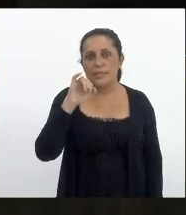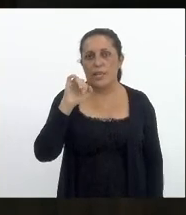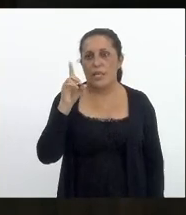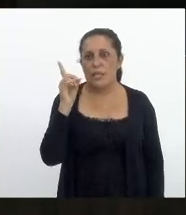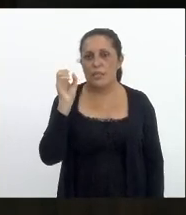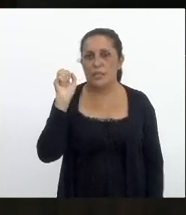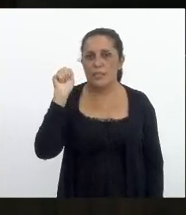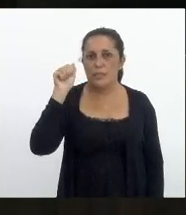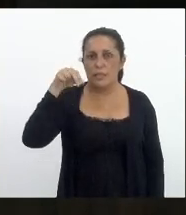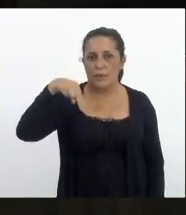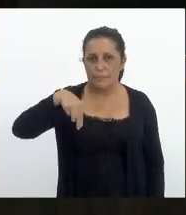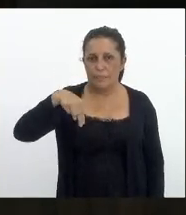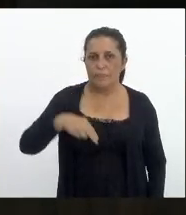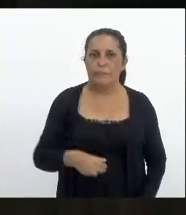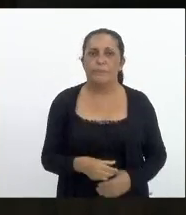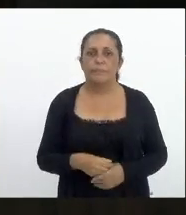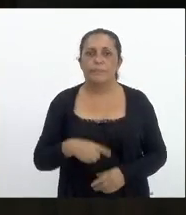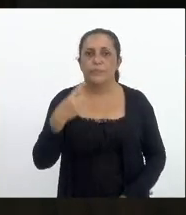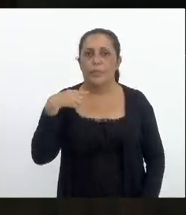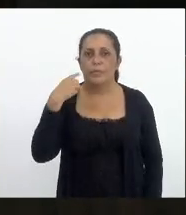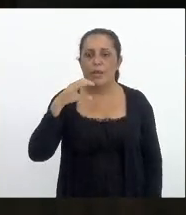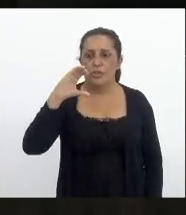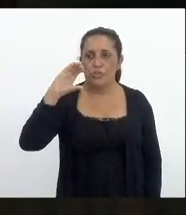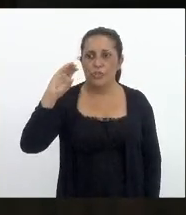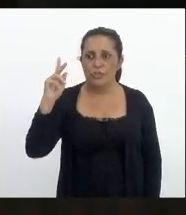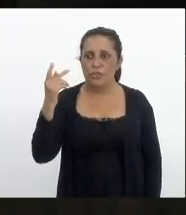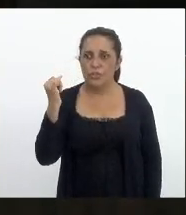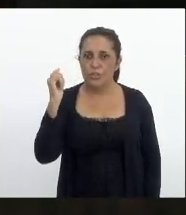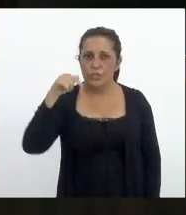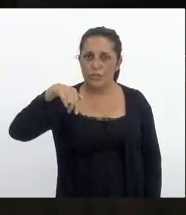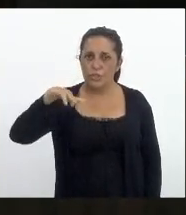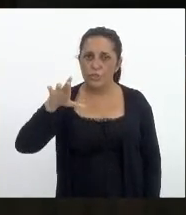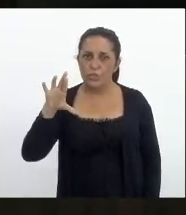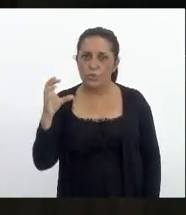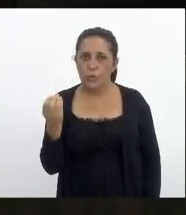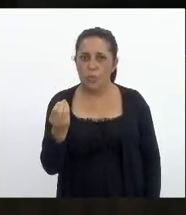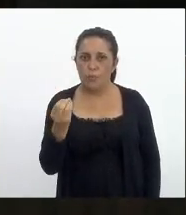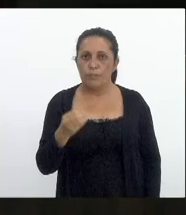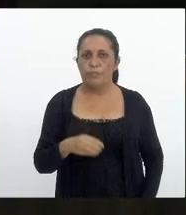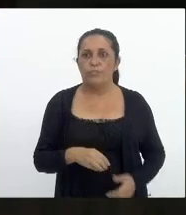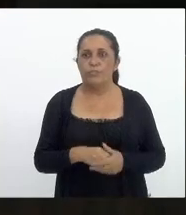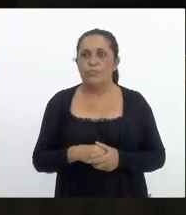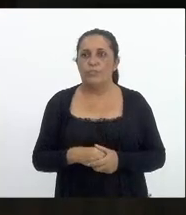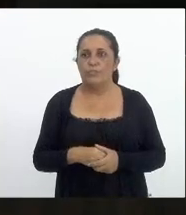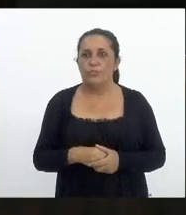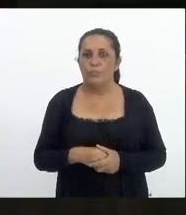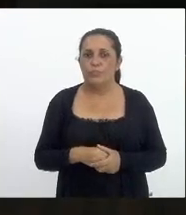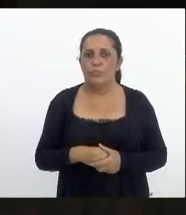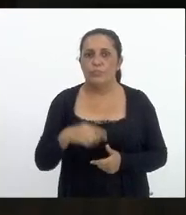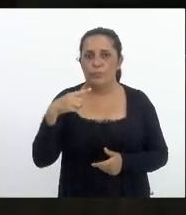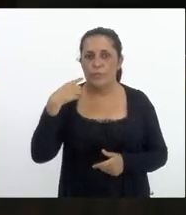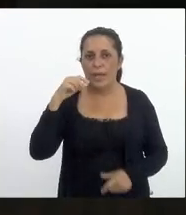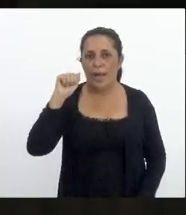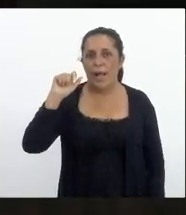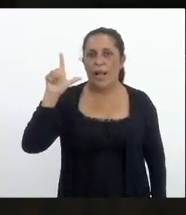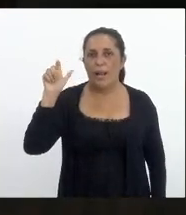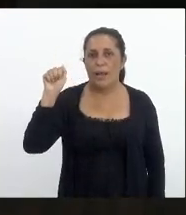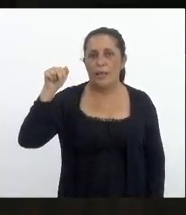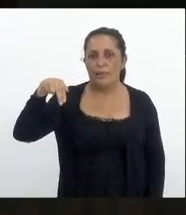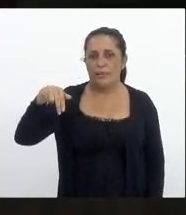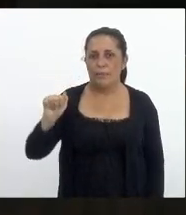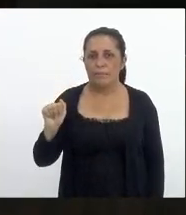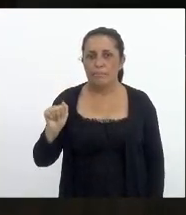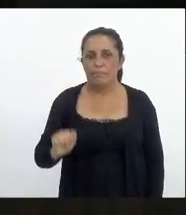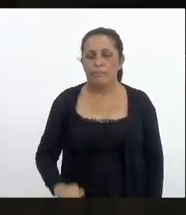deputado Chiquinho da Mangueira deputado Alana Passos